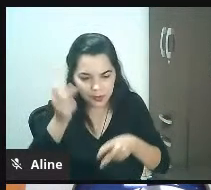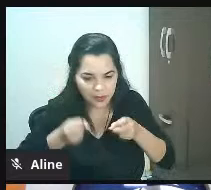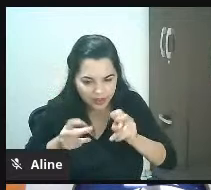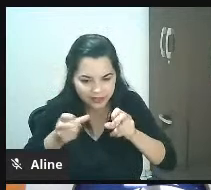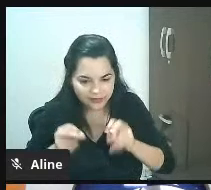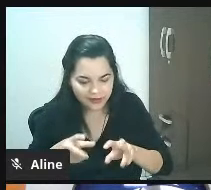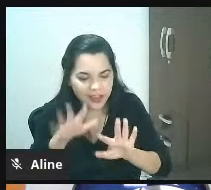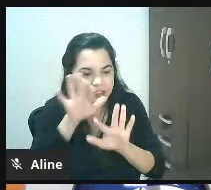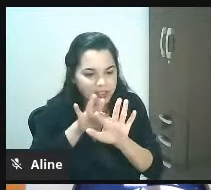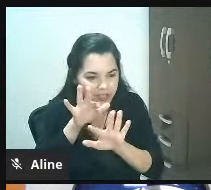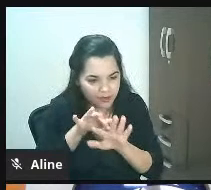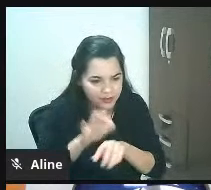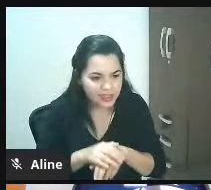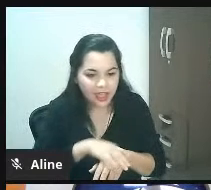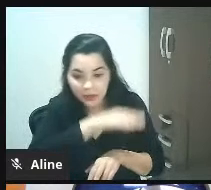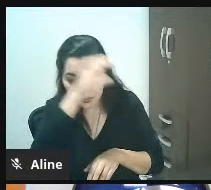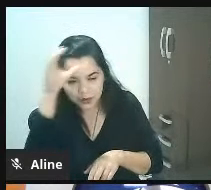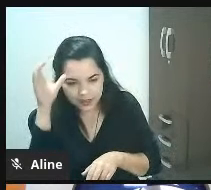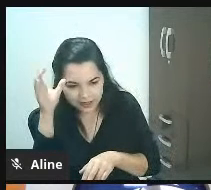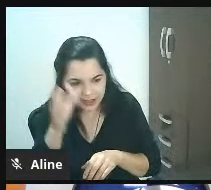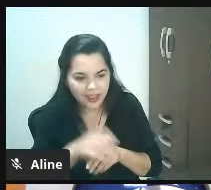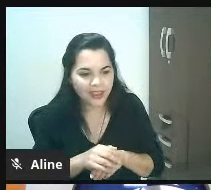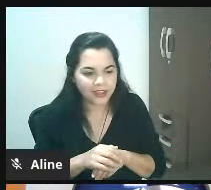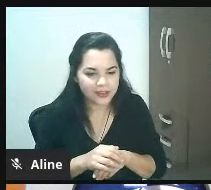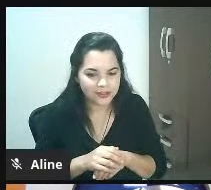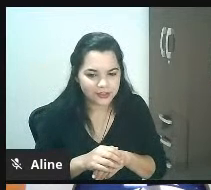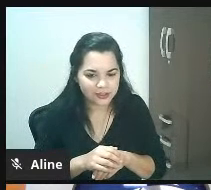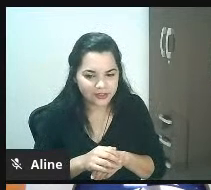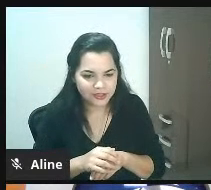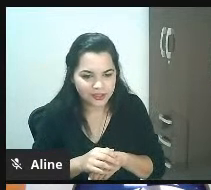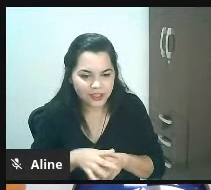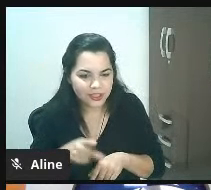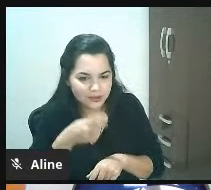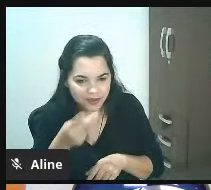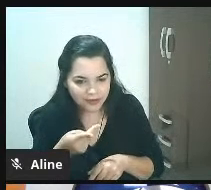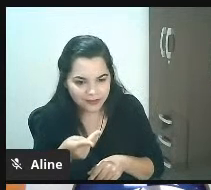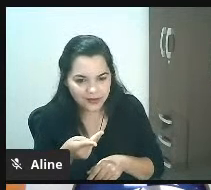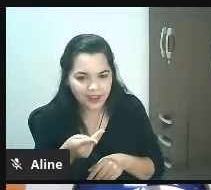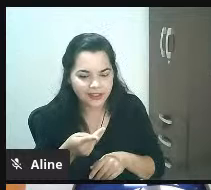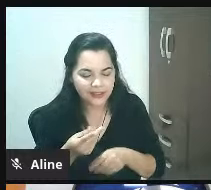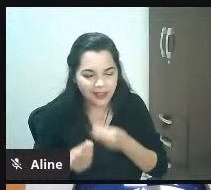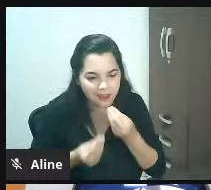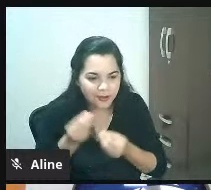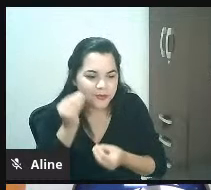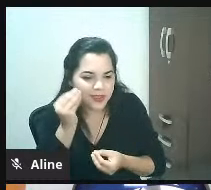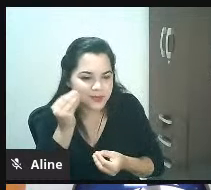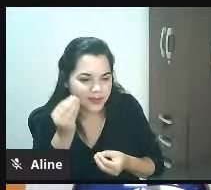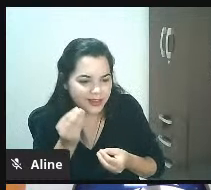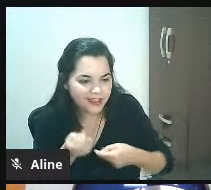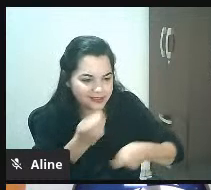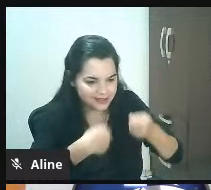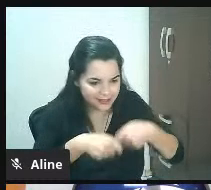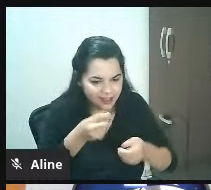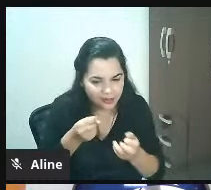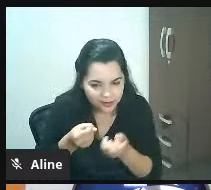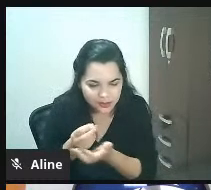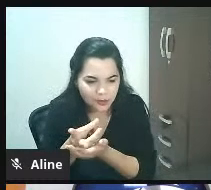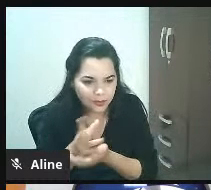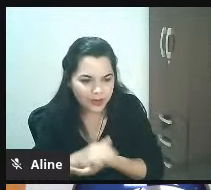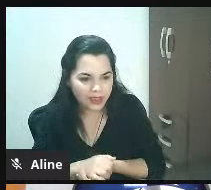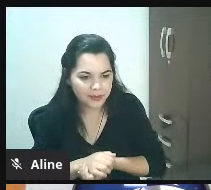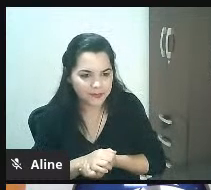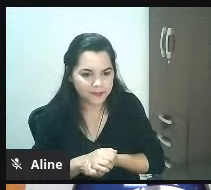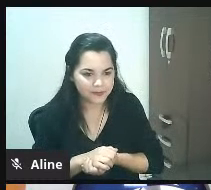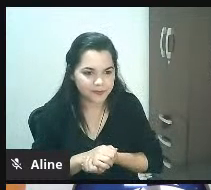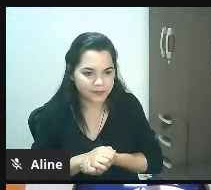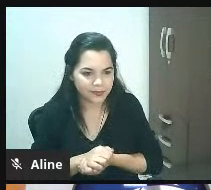entrevistar um cliente que vai te dar um depoimento com os outros clientes você pode entrevistar novos parceiros olha a gente não tinha delivery agora a gente trouxe a